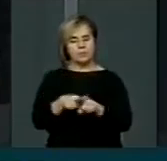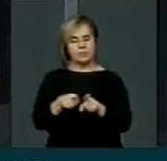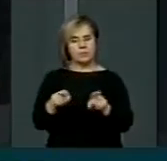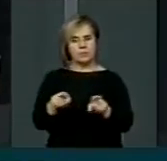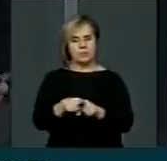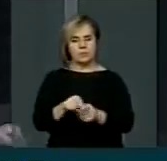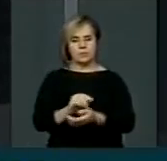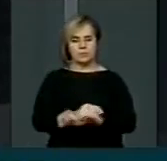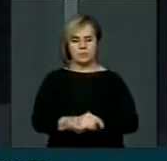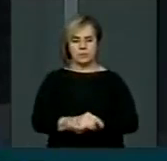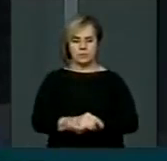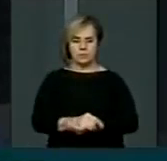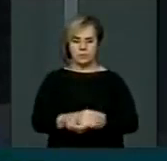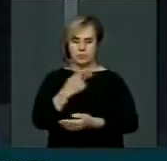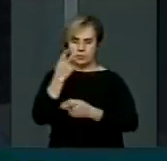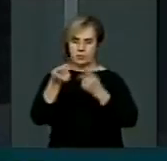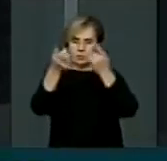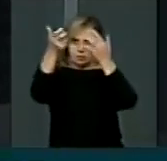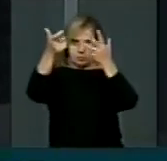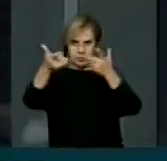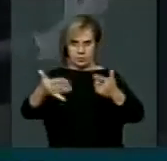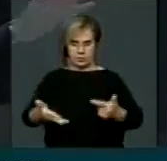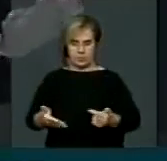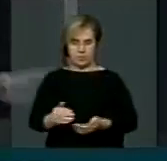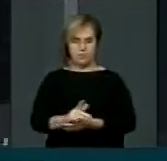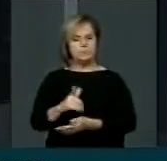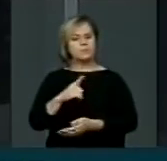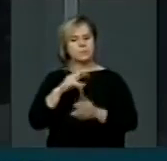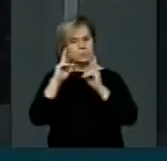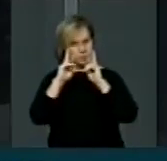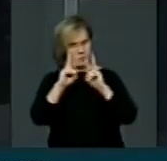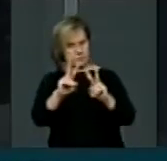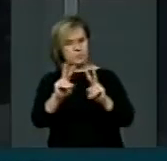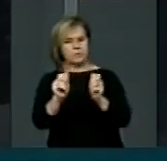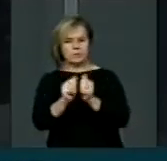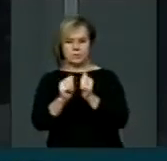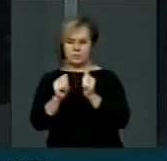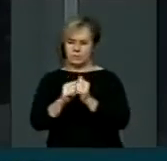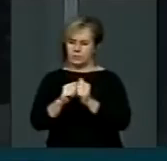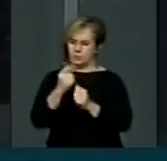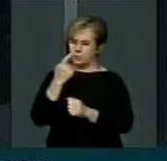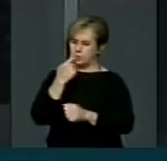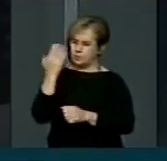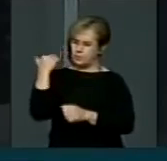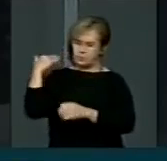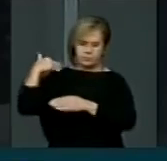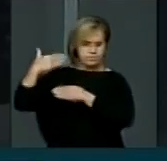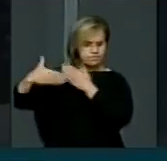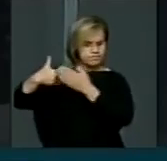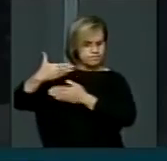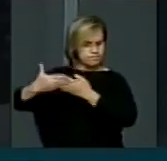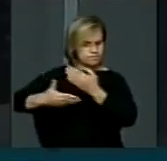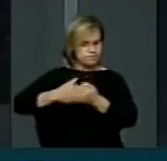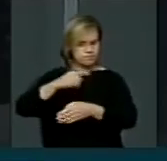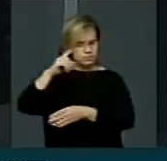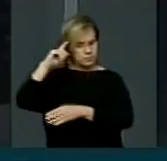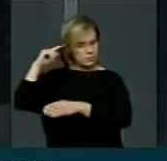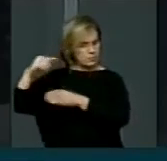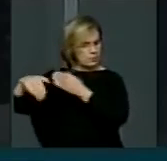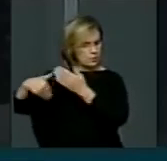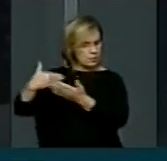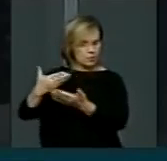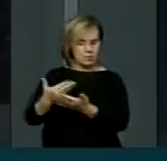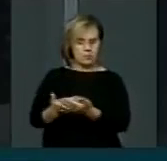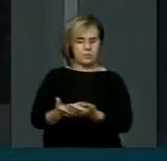de fazer um esclarecimento. Nós temos acompanhado aí, nos últimos dias, principalmente na